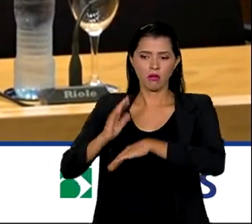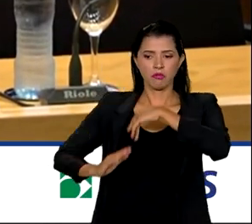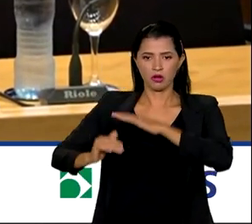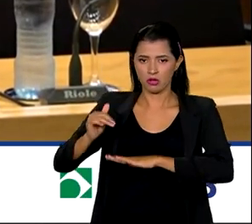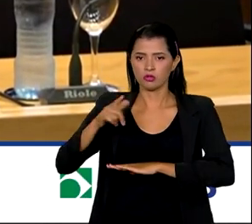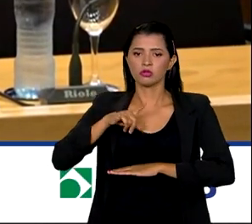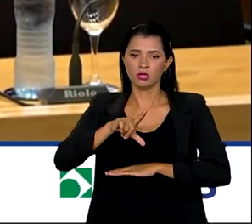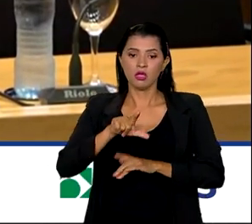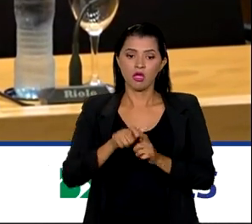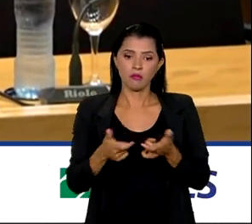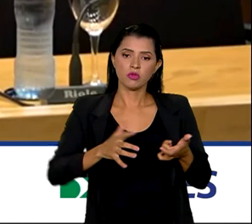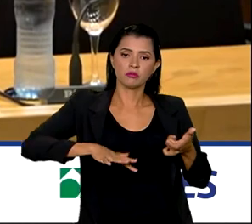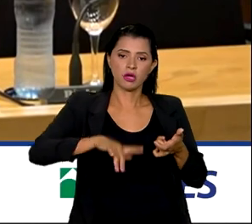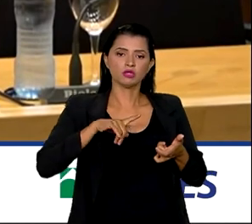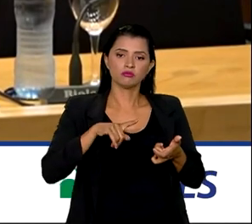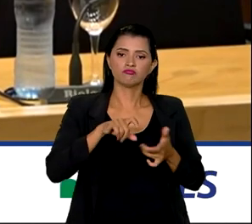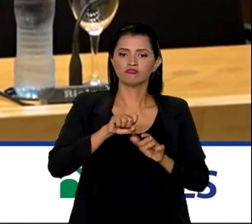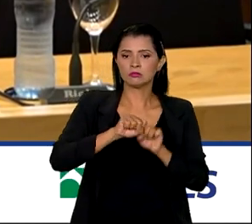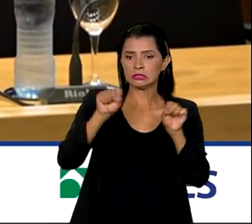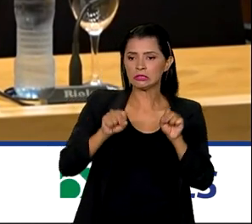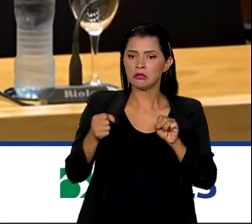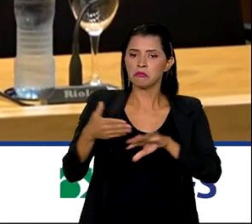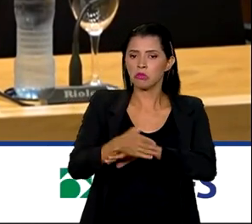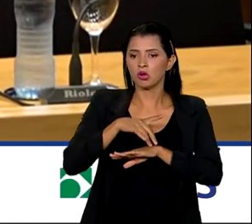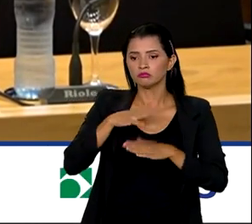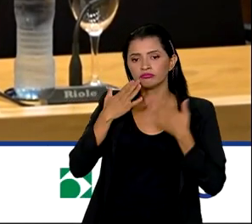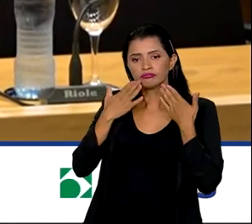abrirmos espaço para que sistemas possam se apresentar e evoluir.